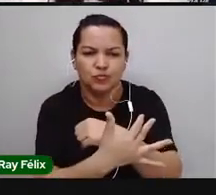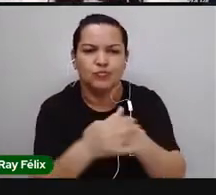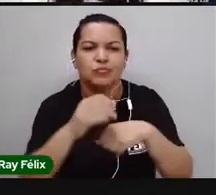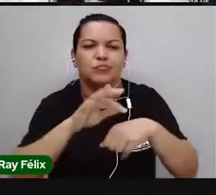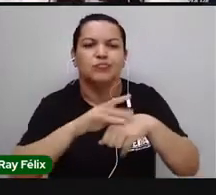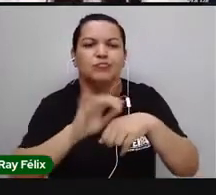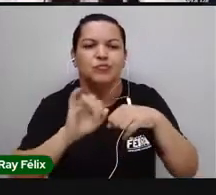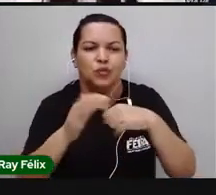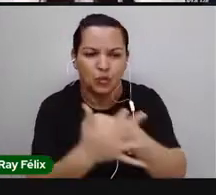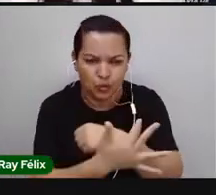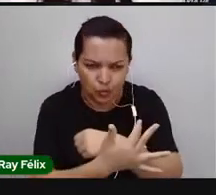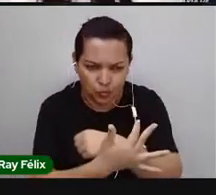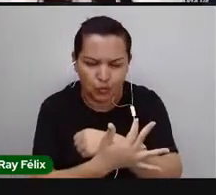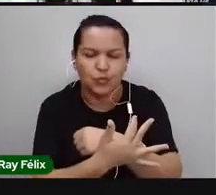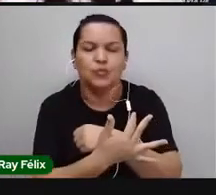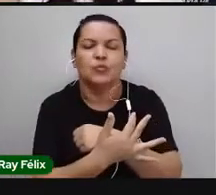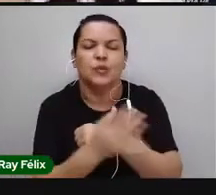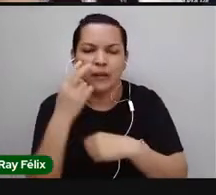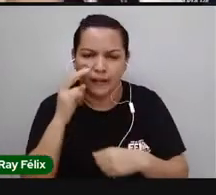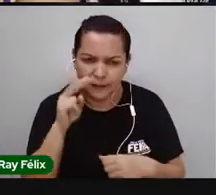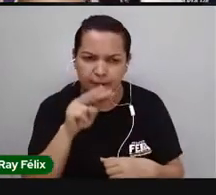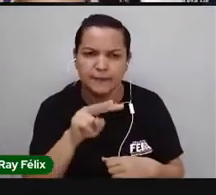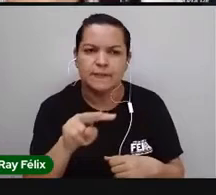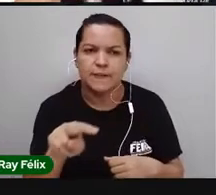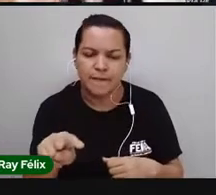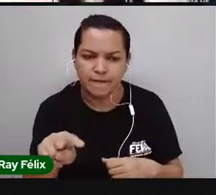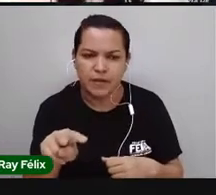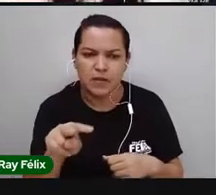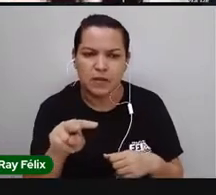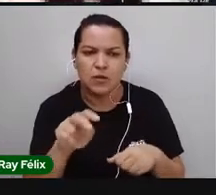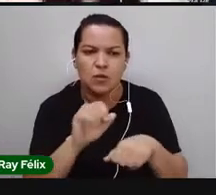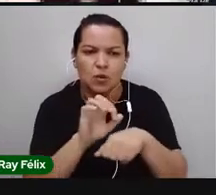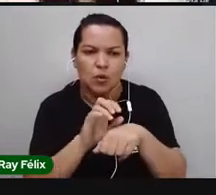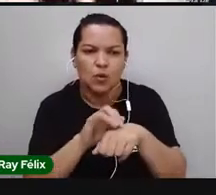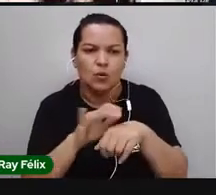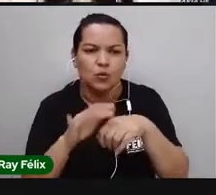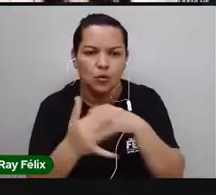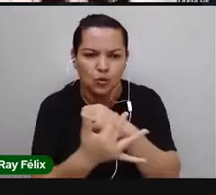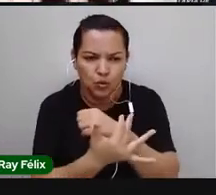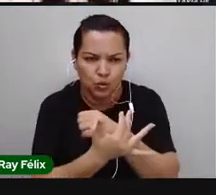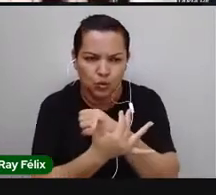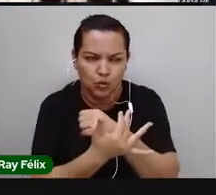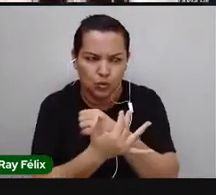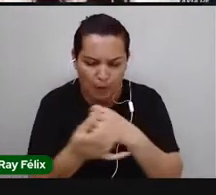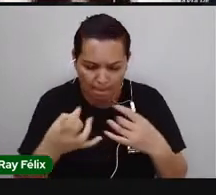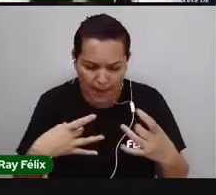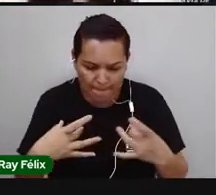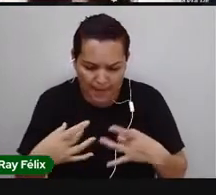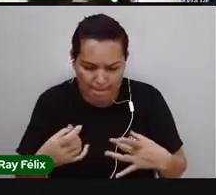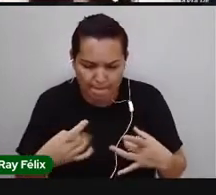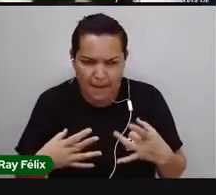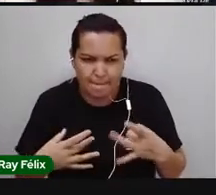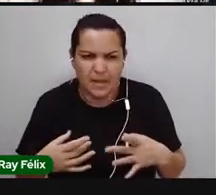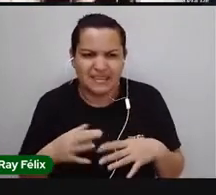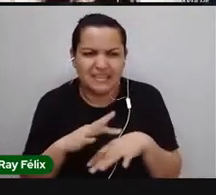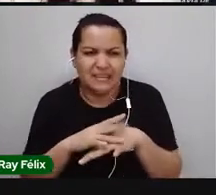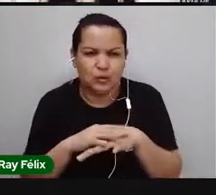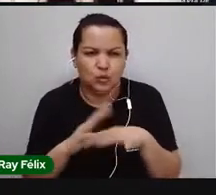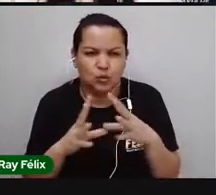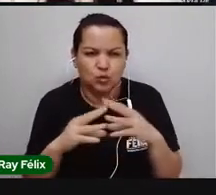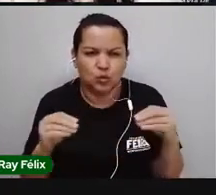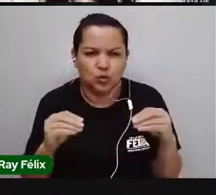aula também. A gente viu um pouco mais que esse vírus, essa família de vírus, que causa essa doença infecciosa.